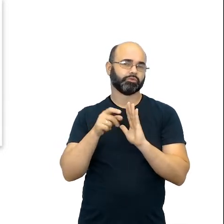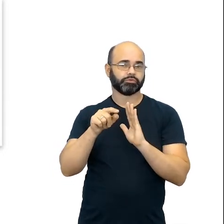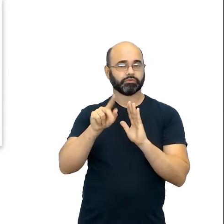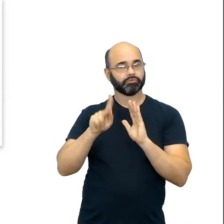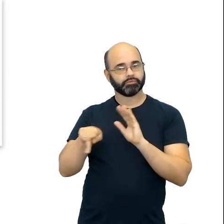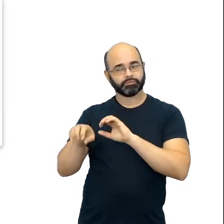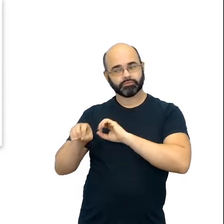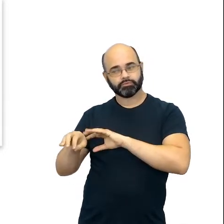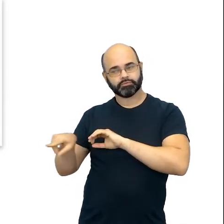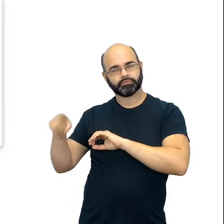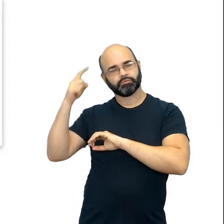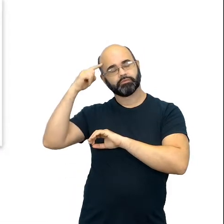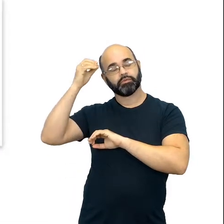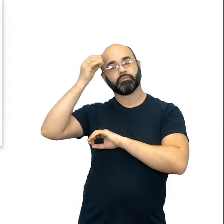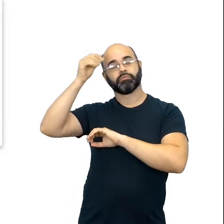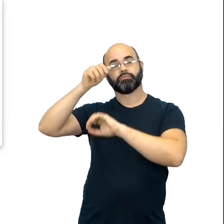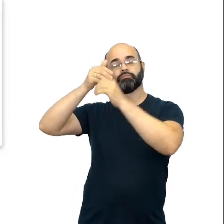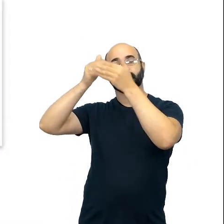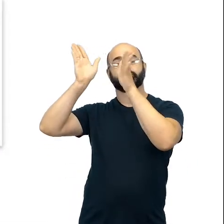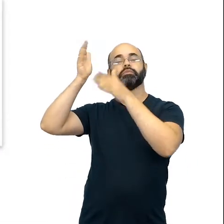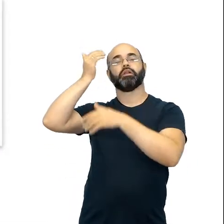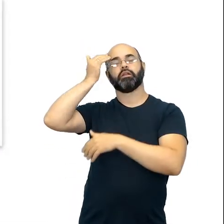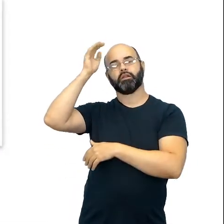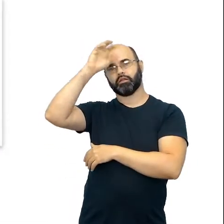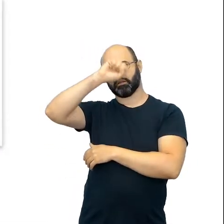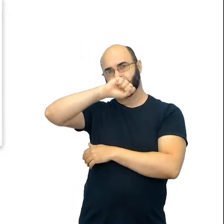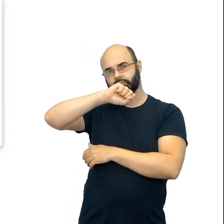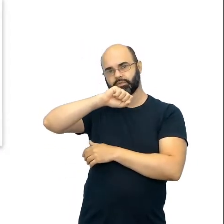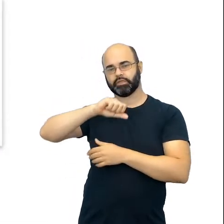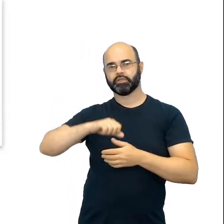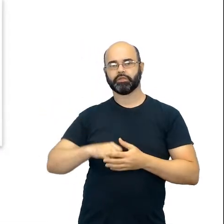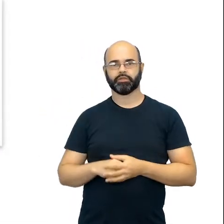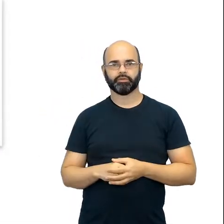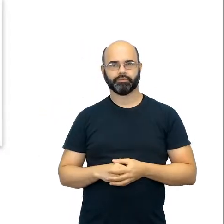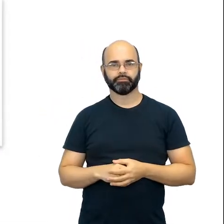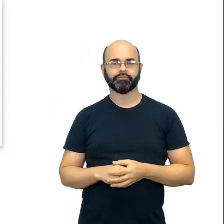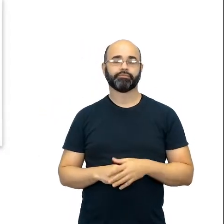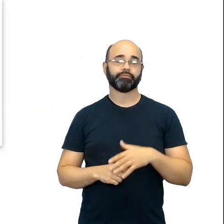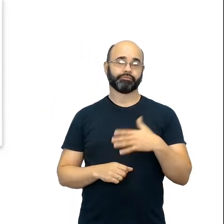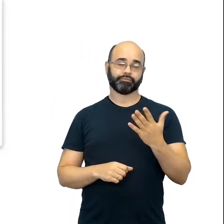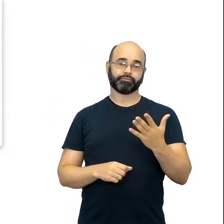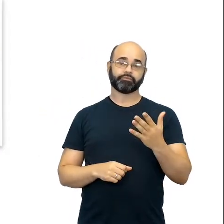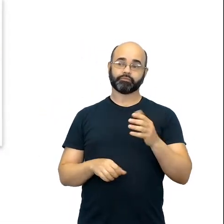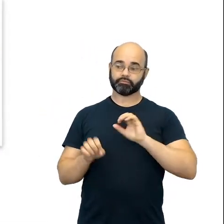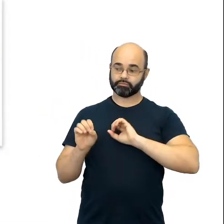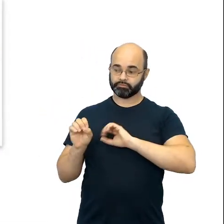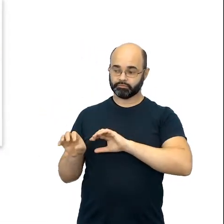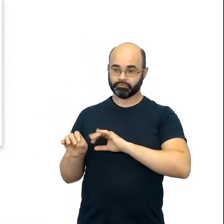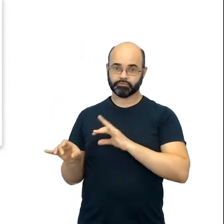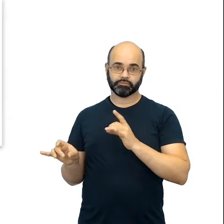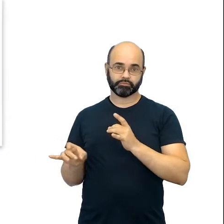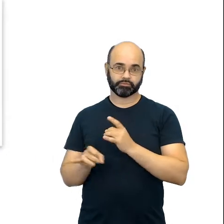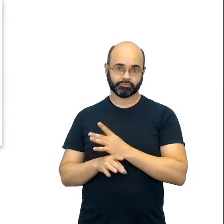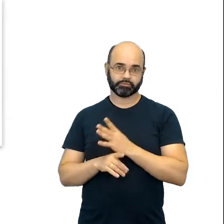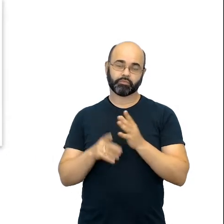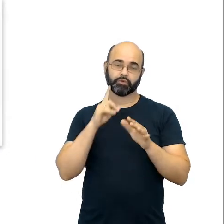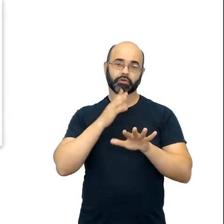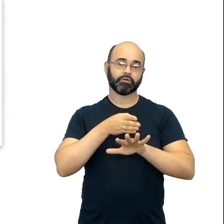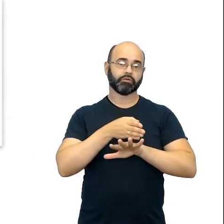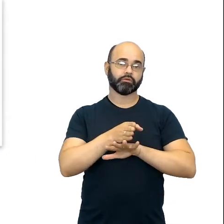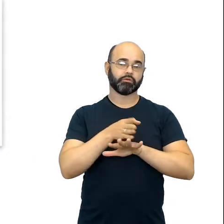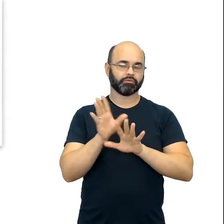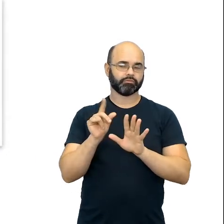ensino por investigação, essa ideia geral, a gente estabeleceu alguns eixos,